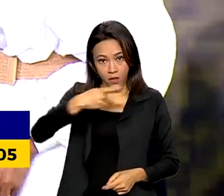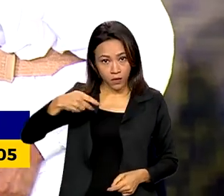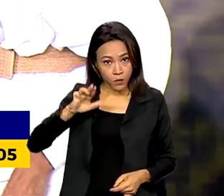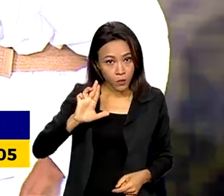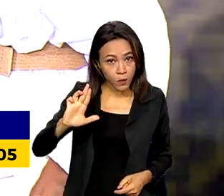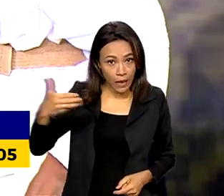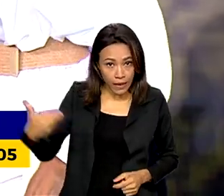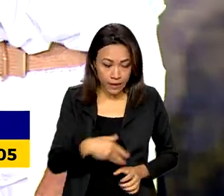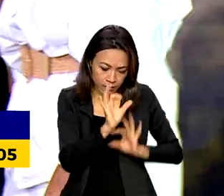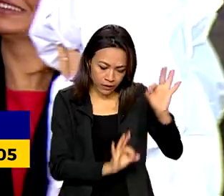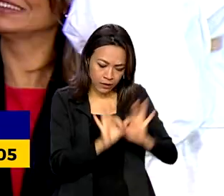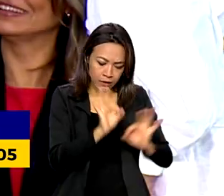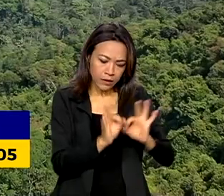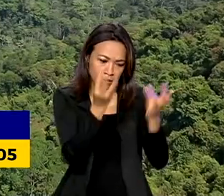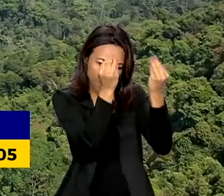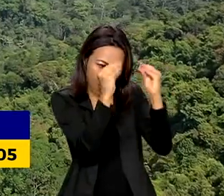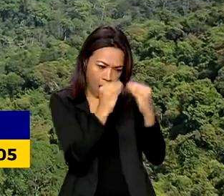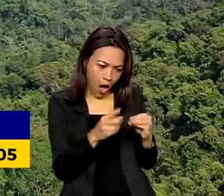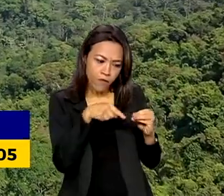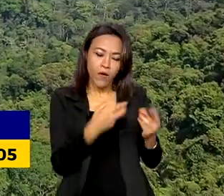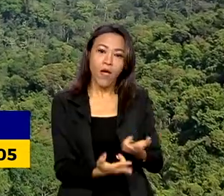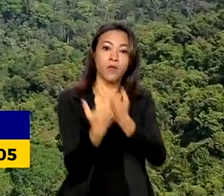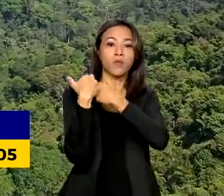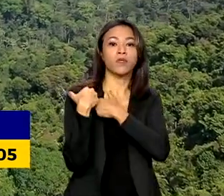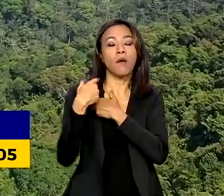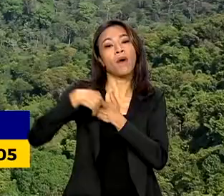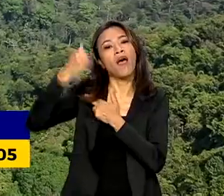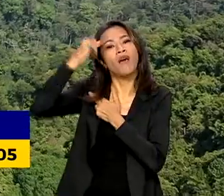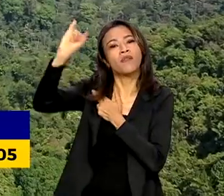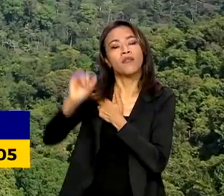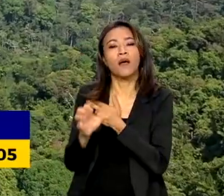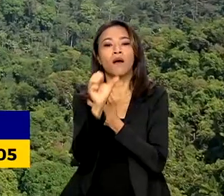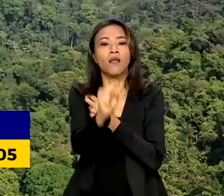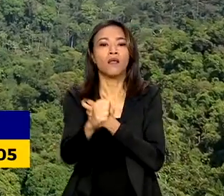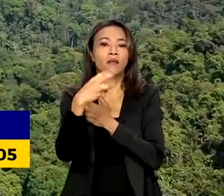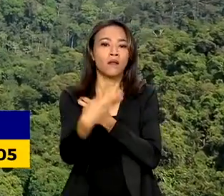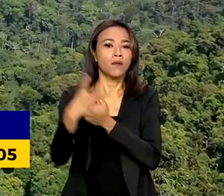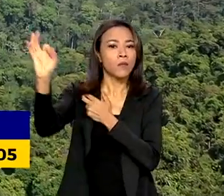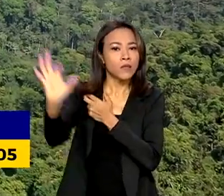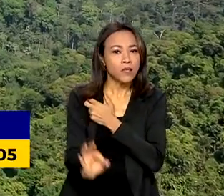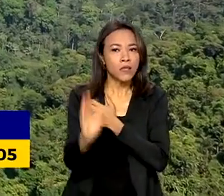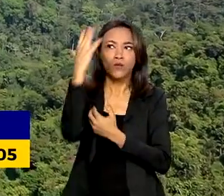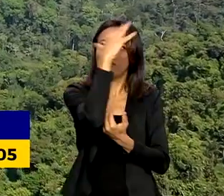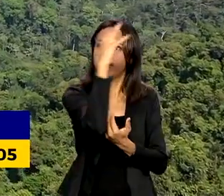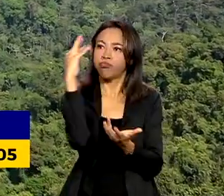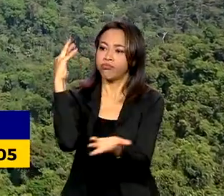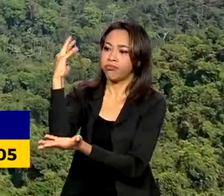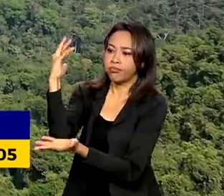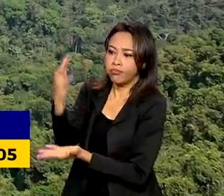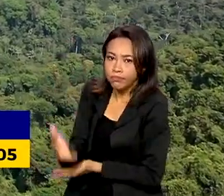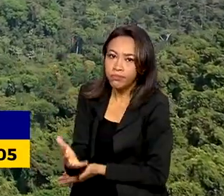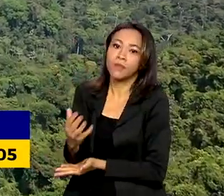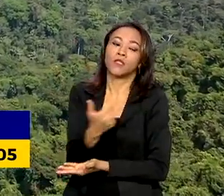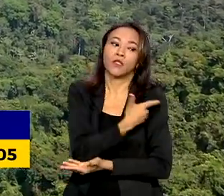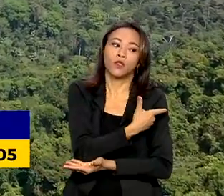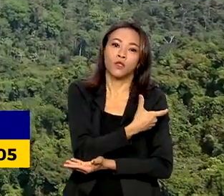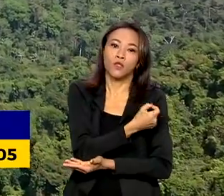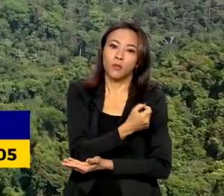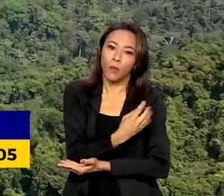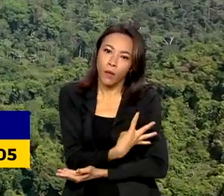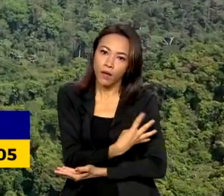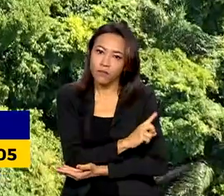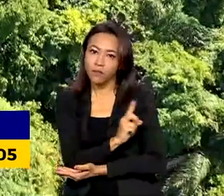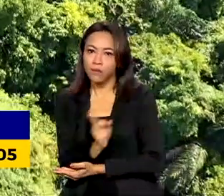foi o principal responsável pela queda de 83% do desmatamento de 2004 a